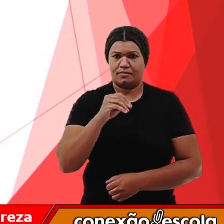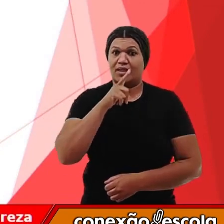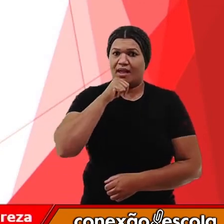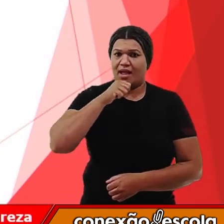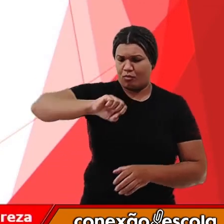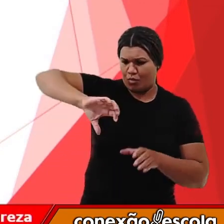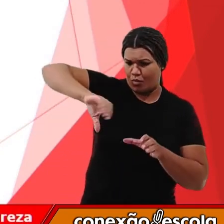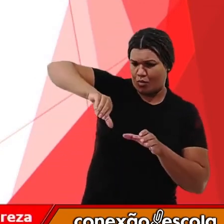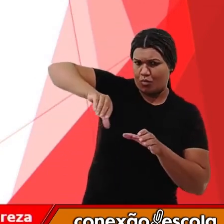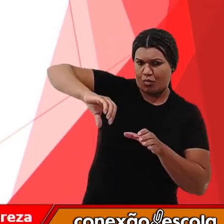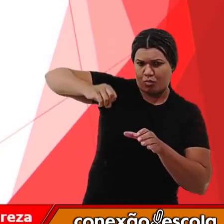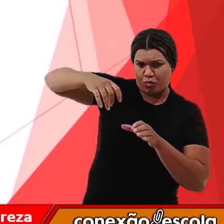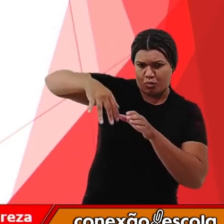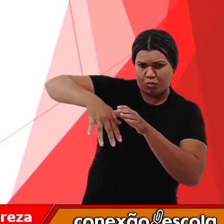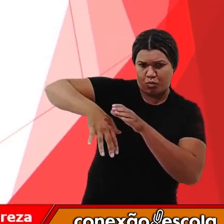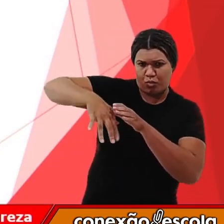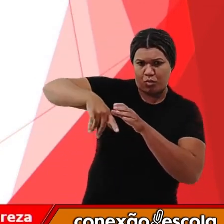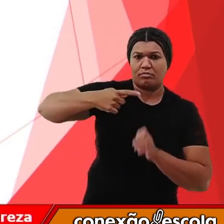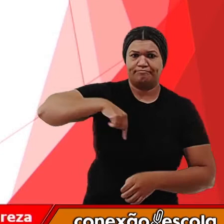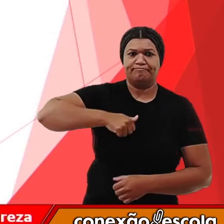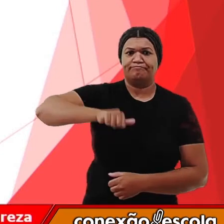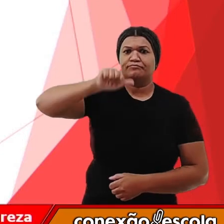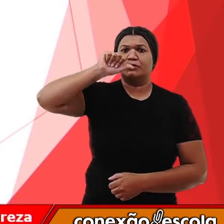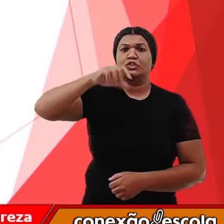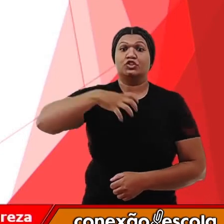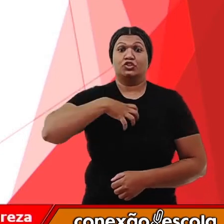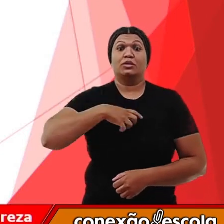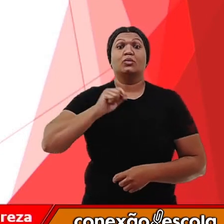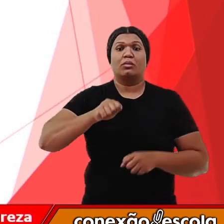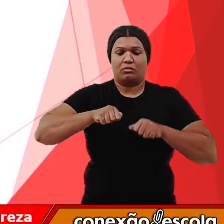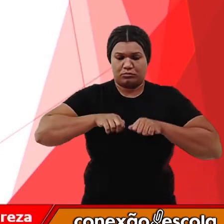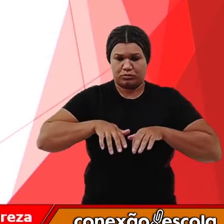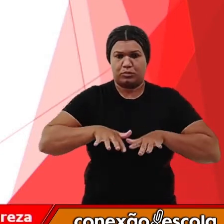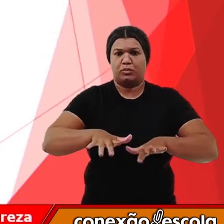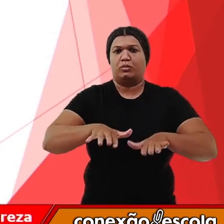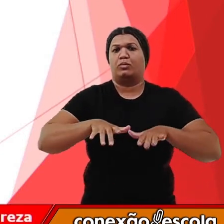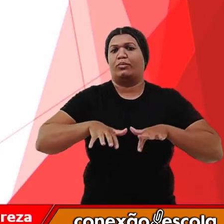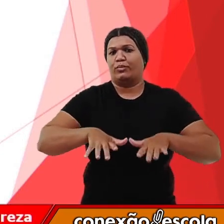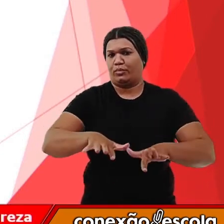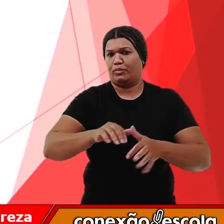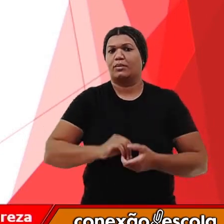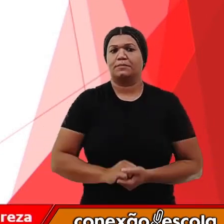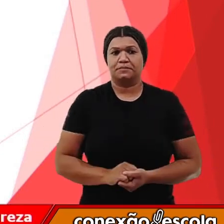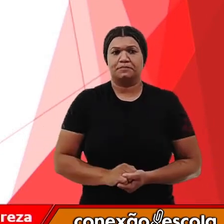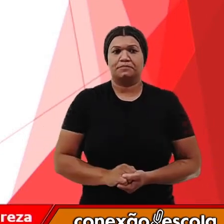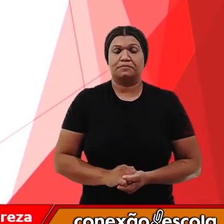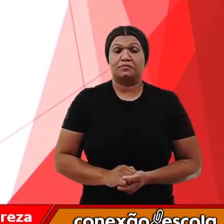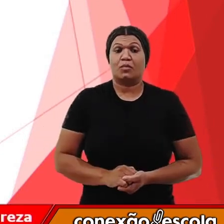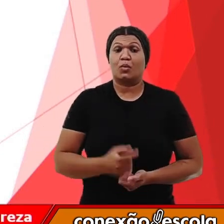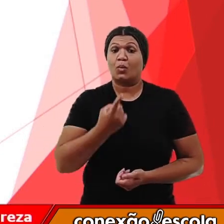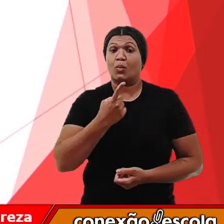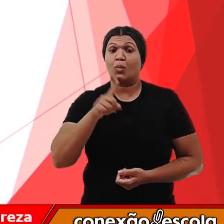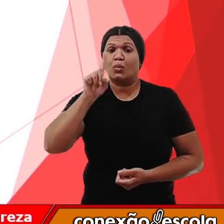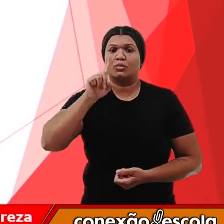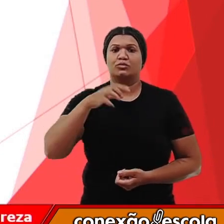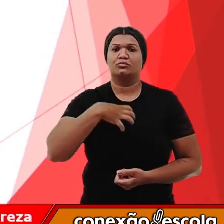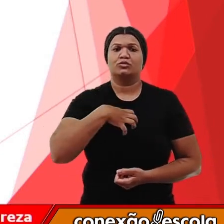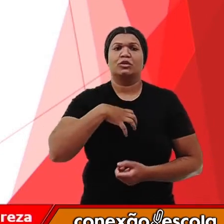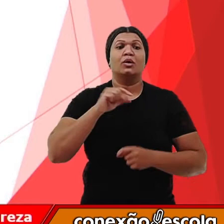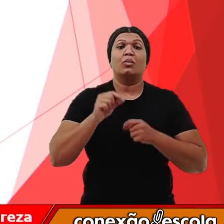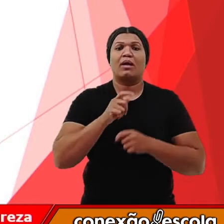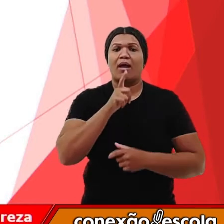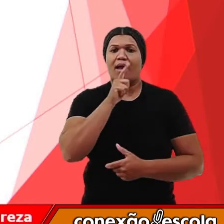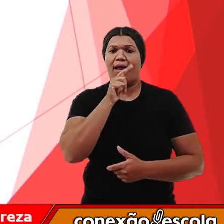torneira, a água que nós bebemos, está no estado líquido. E finalmente, a água no estado